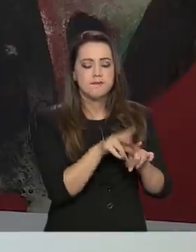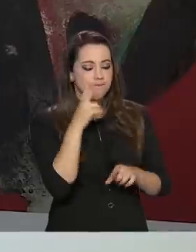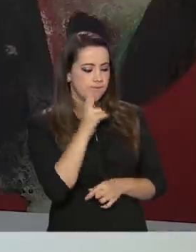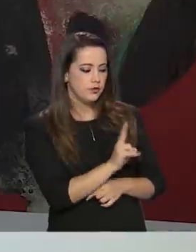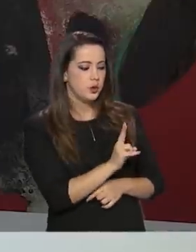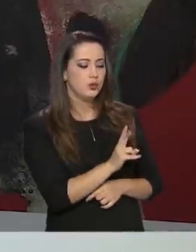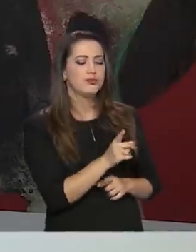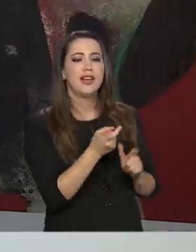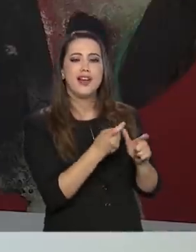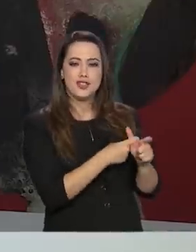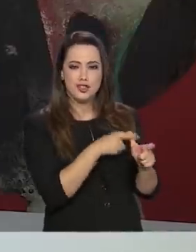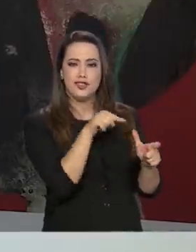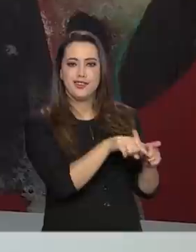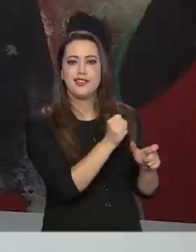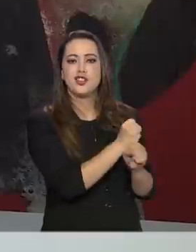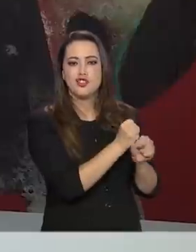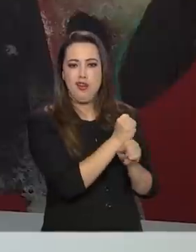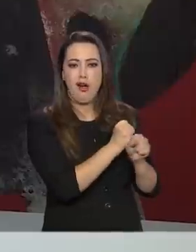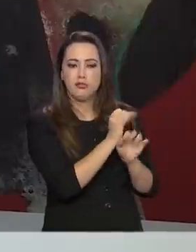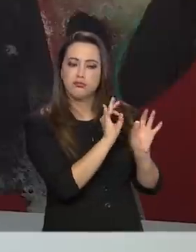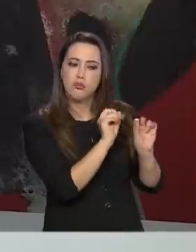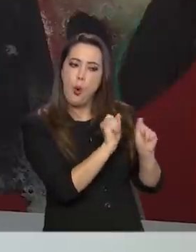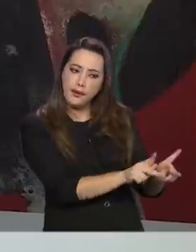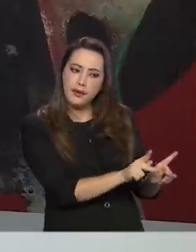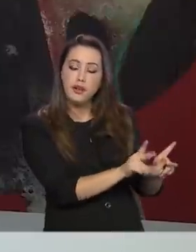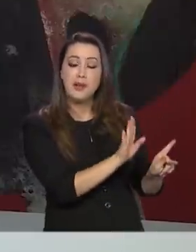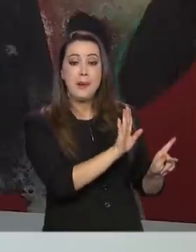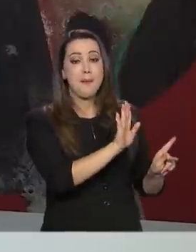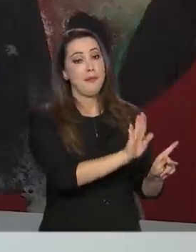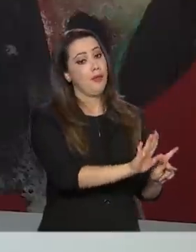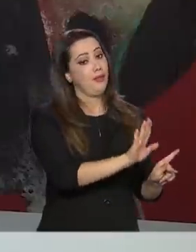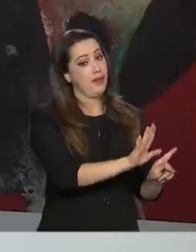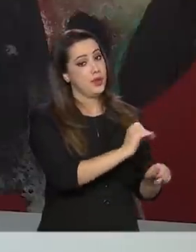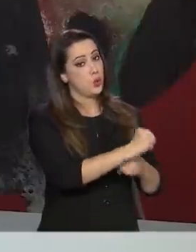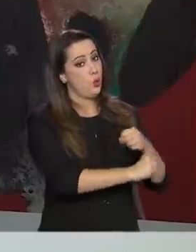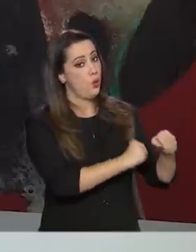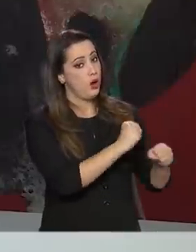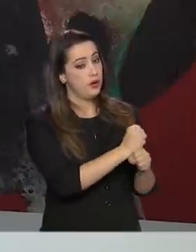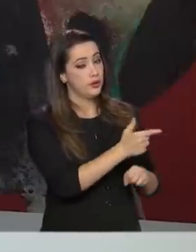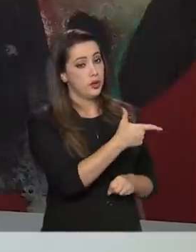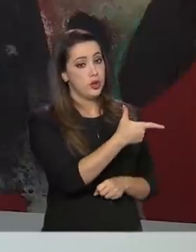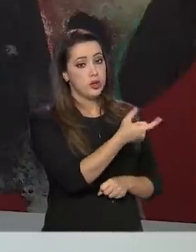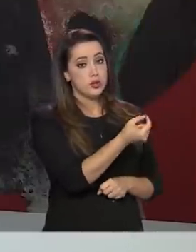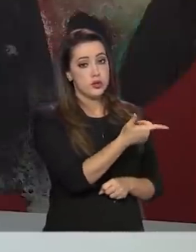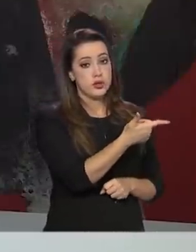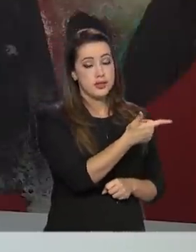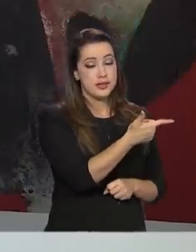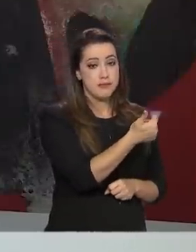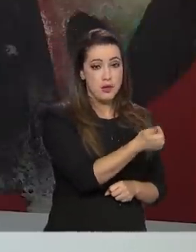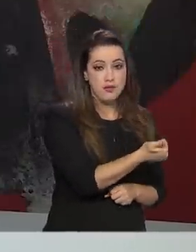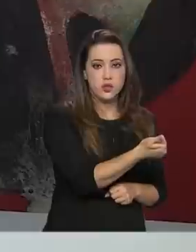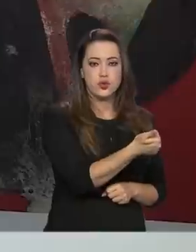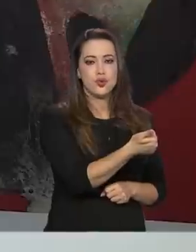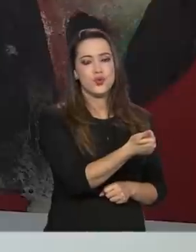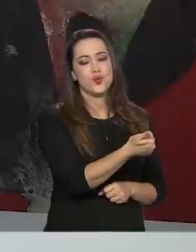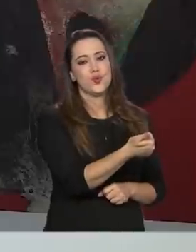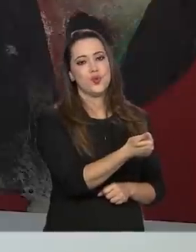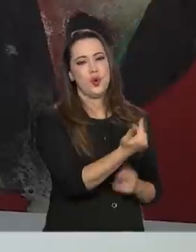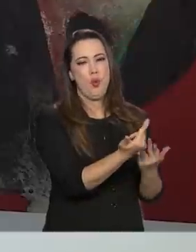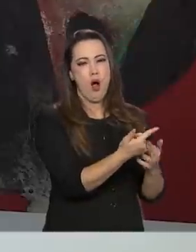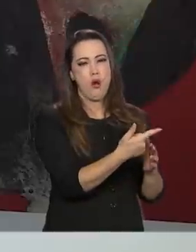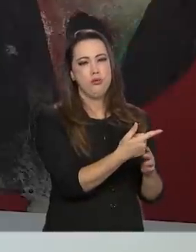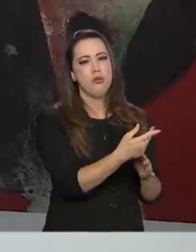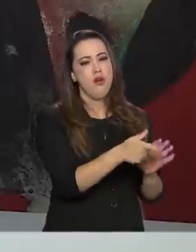ano, mas a partir de 2021, ela volta aos patamares antes da pandemia.